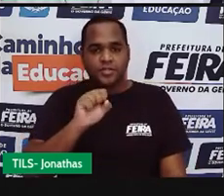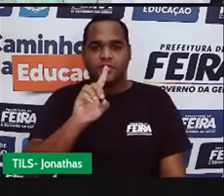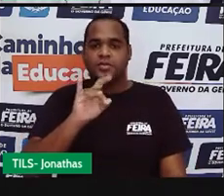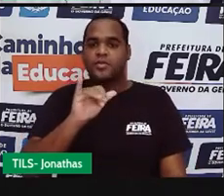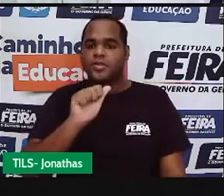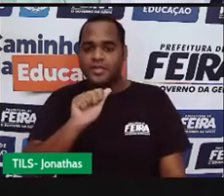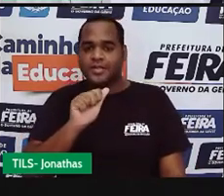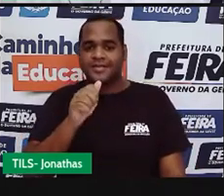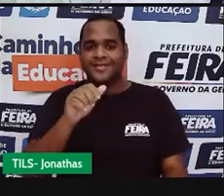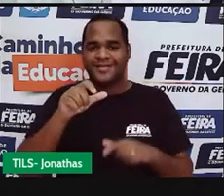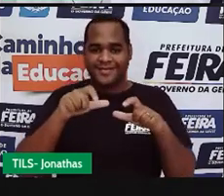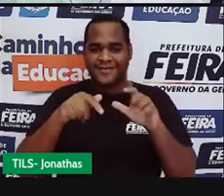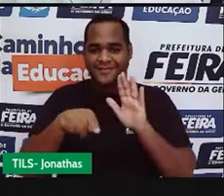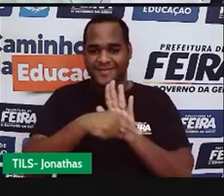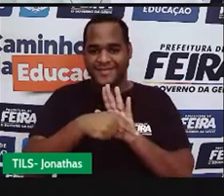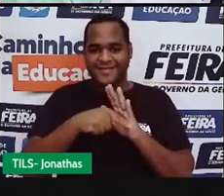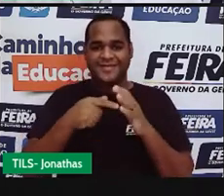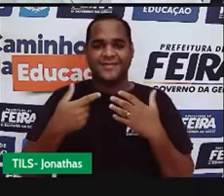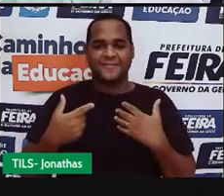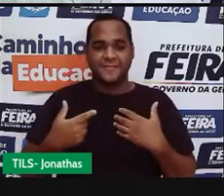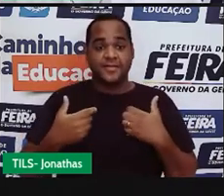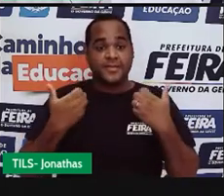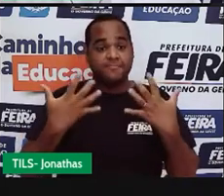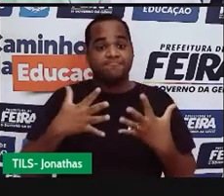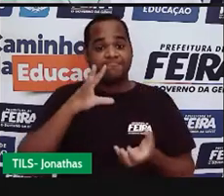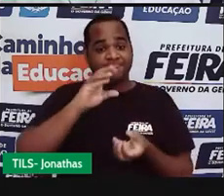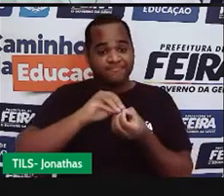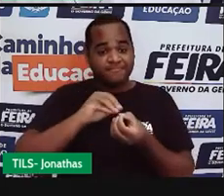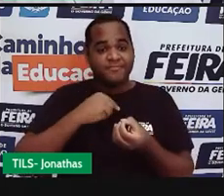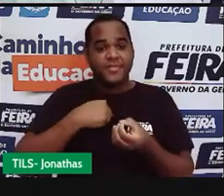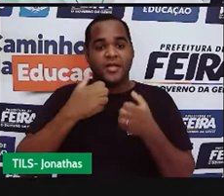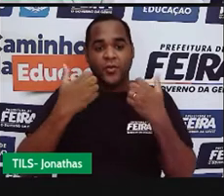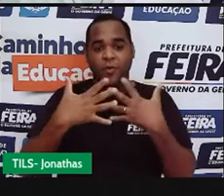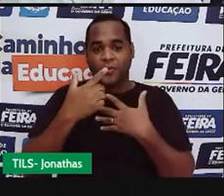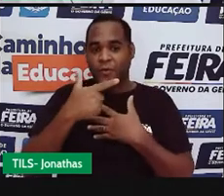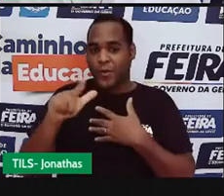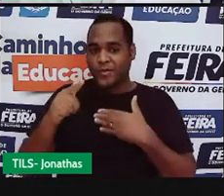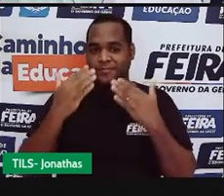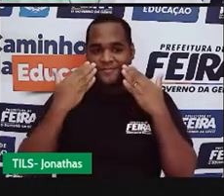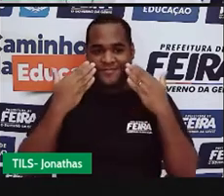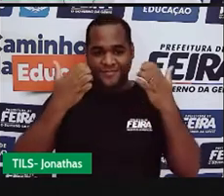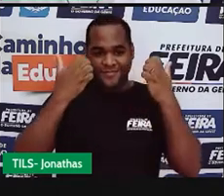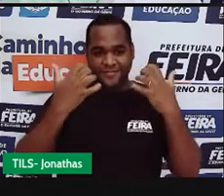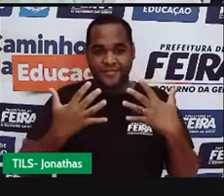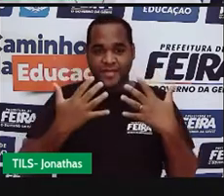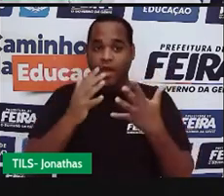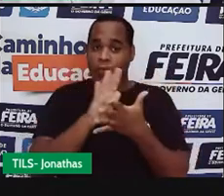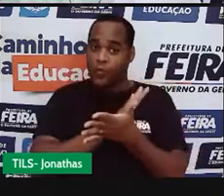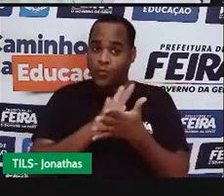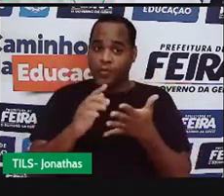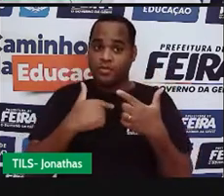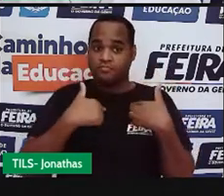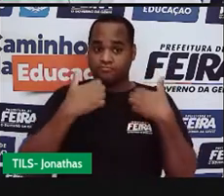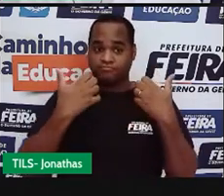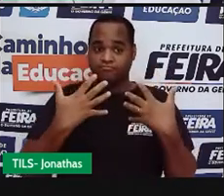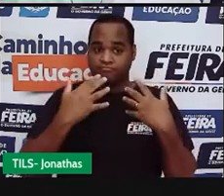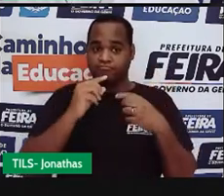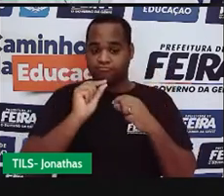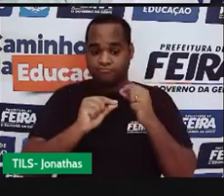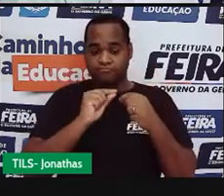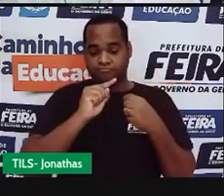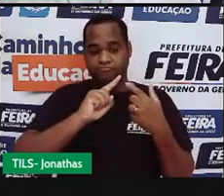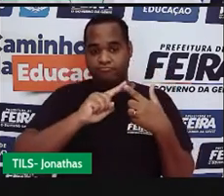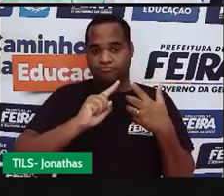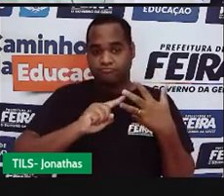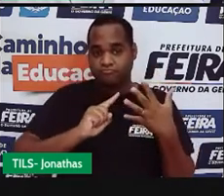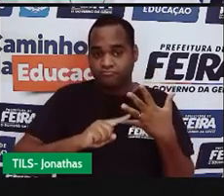belezinha? Bom, e para complementar a minha apresentação, preciso aqui apontar algumas características minhas, a minha